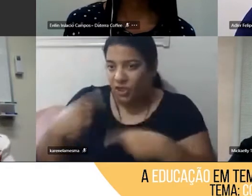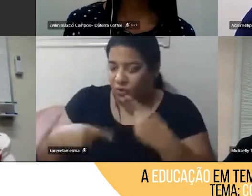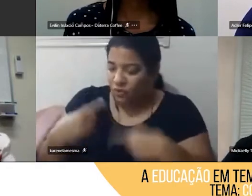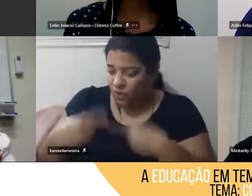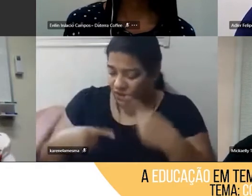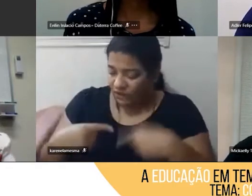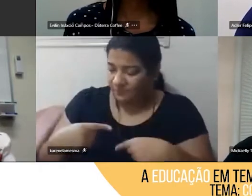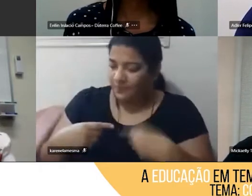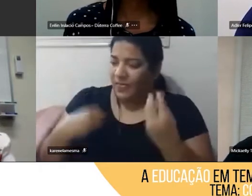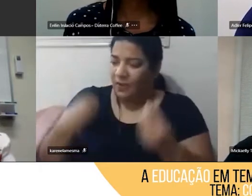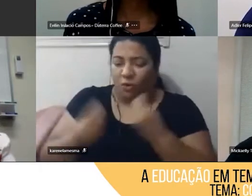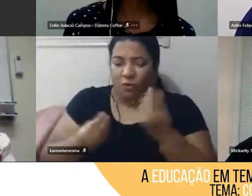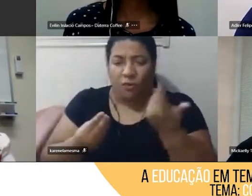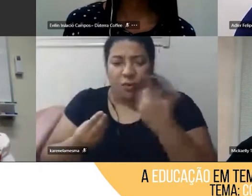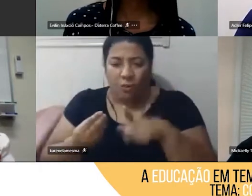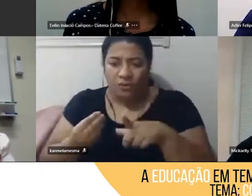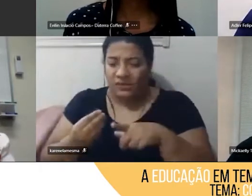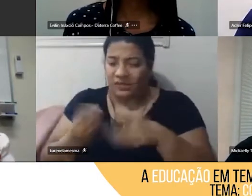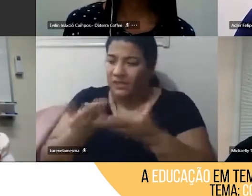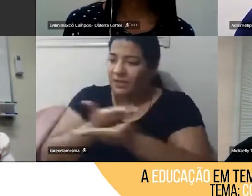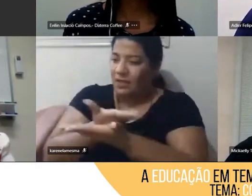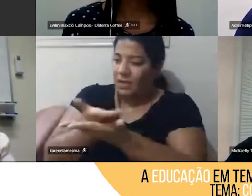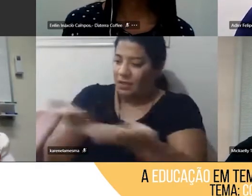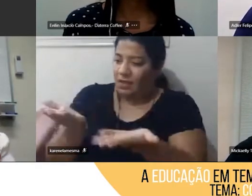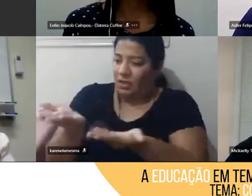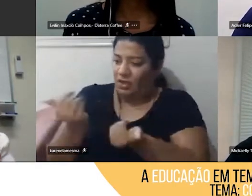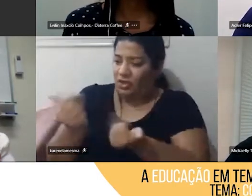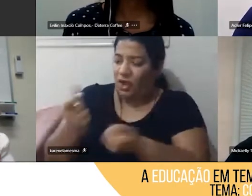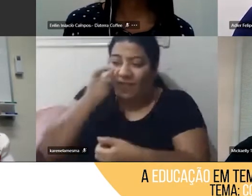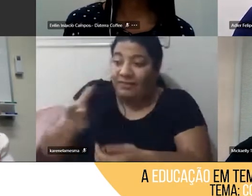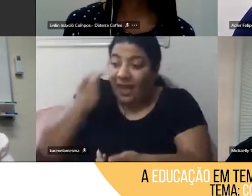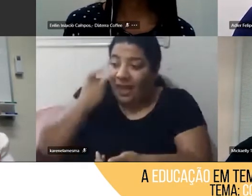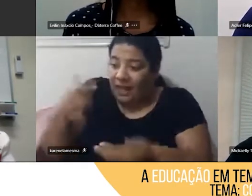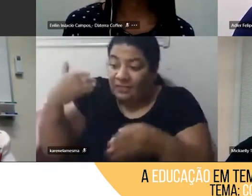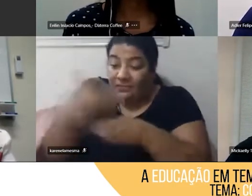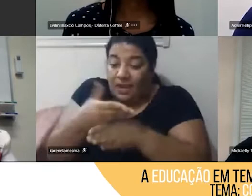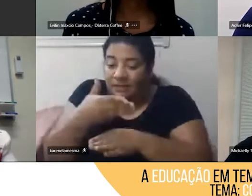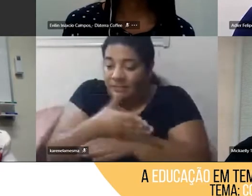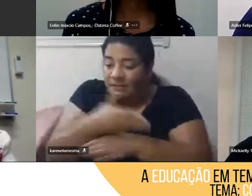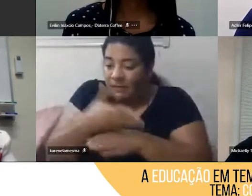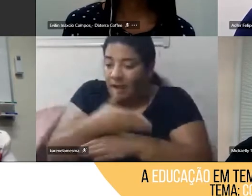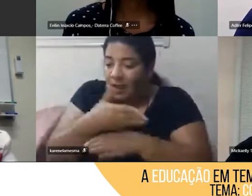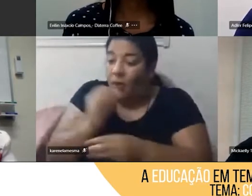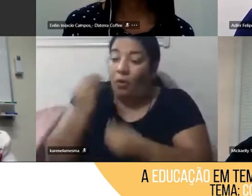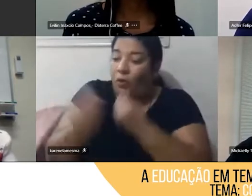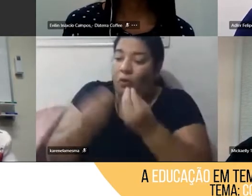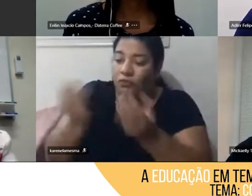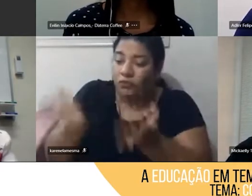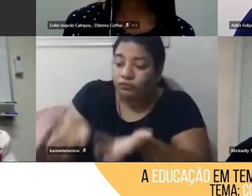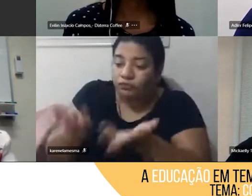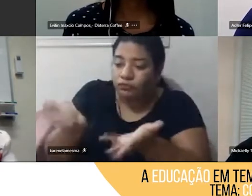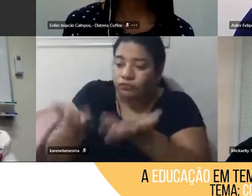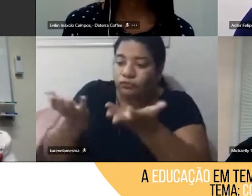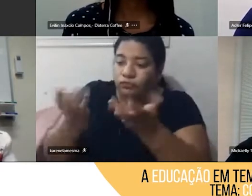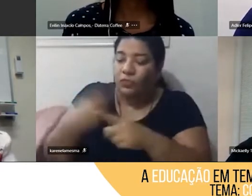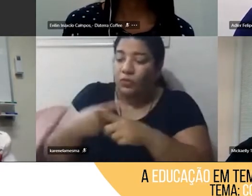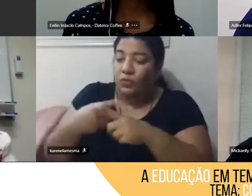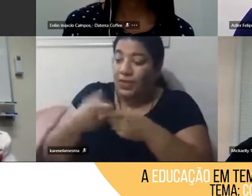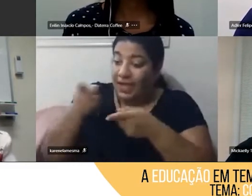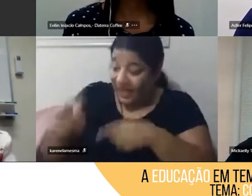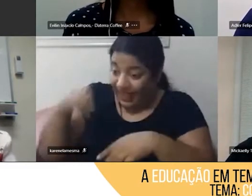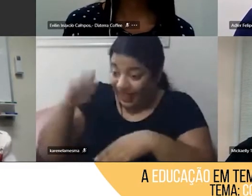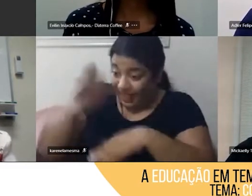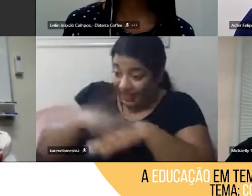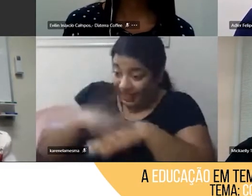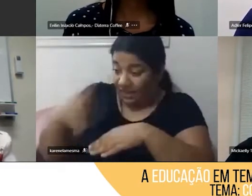engajar os jovens, onde eles, de uma forma que eles consigam exercer o protagonismo deles